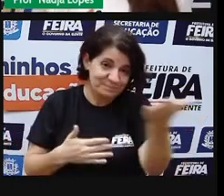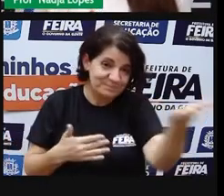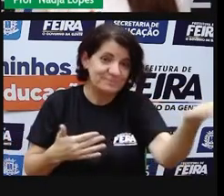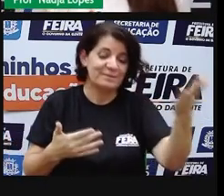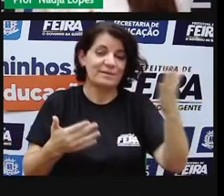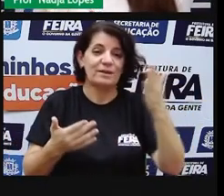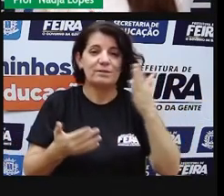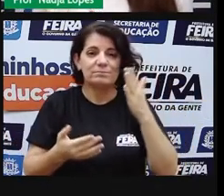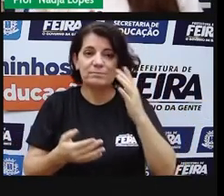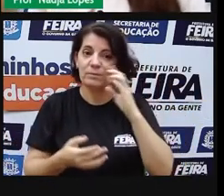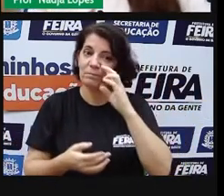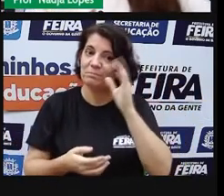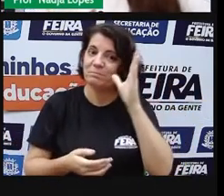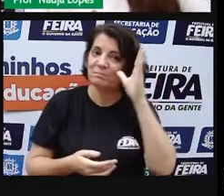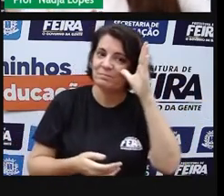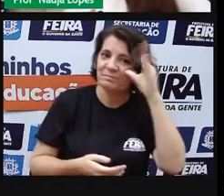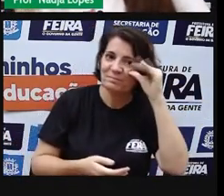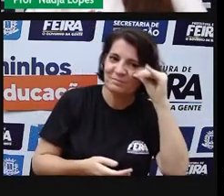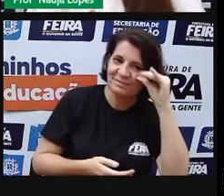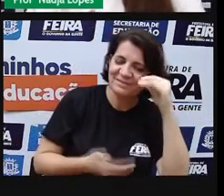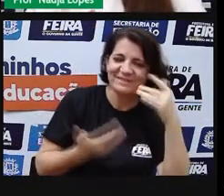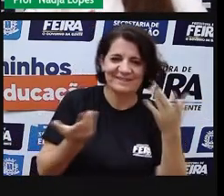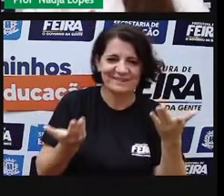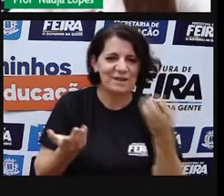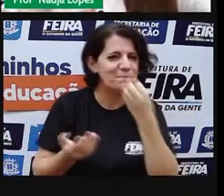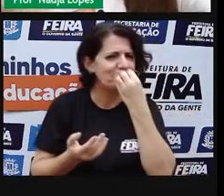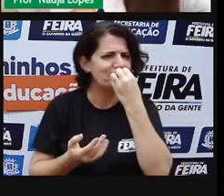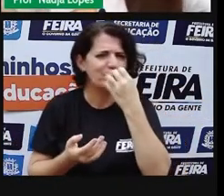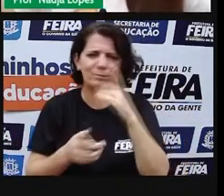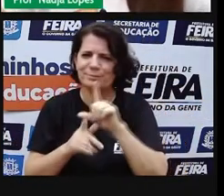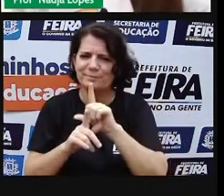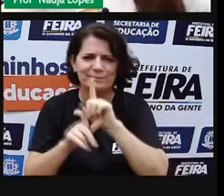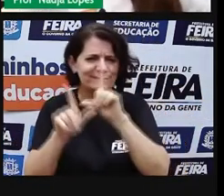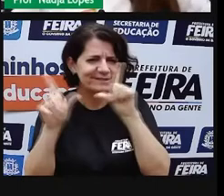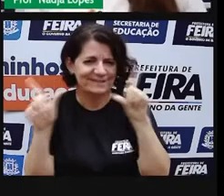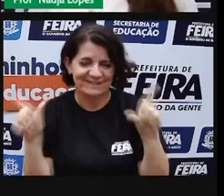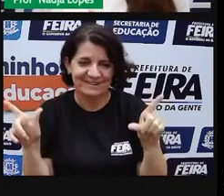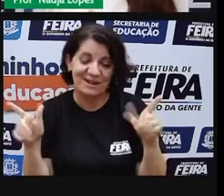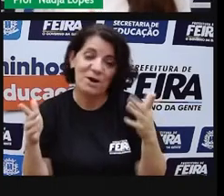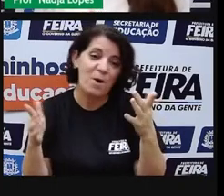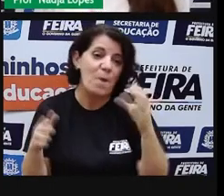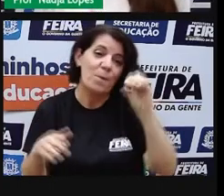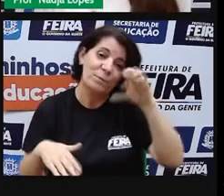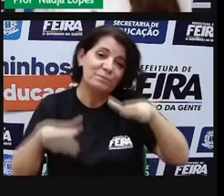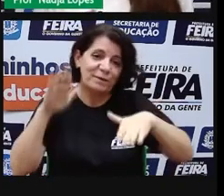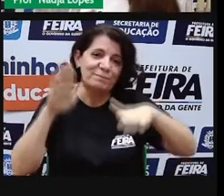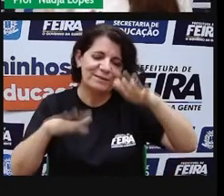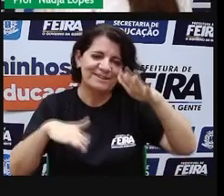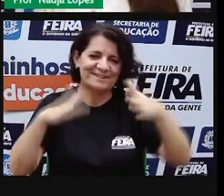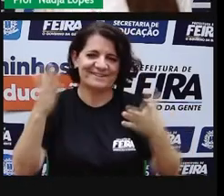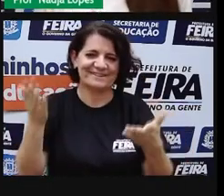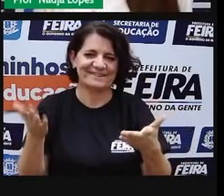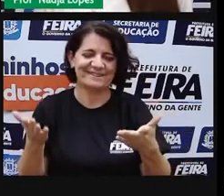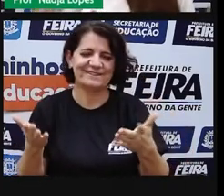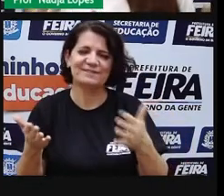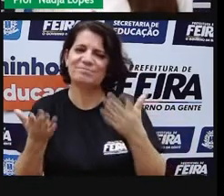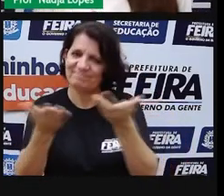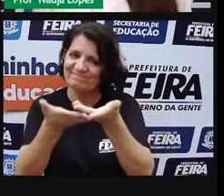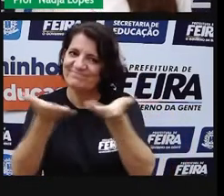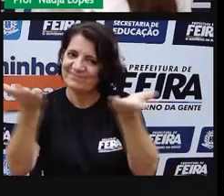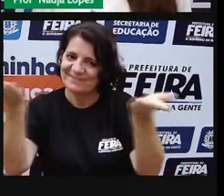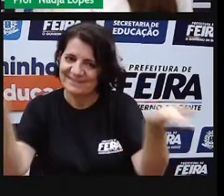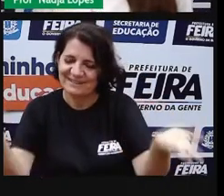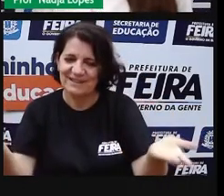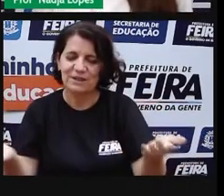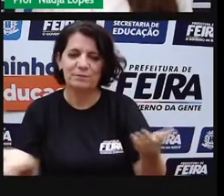esteja me assistindo, tenham um bom dia ou tarde ou noite. Gente, estamos